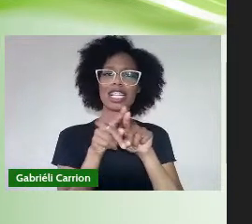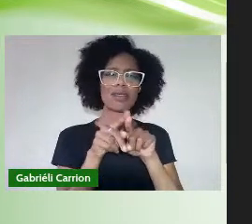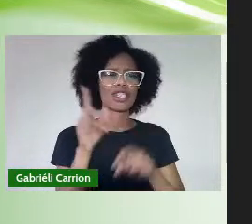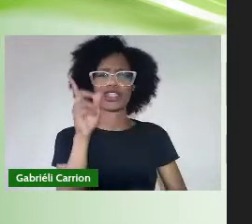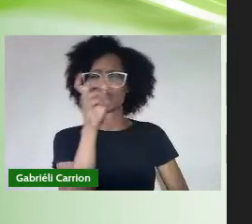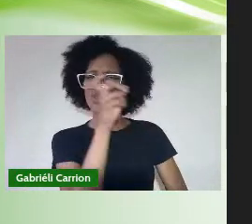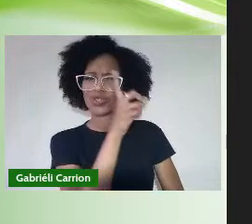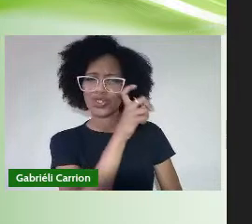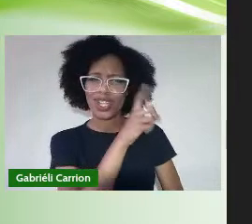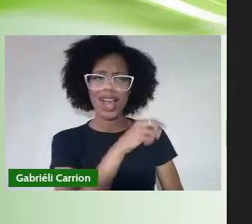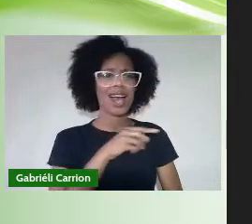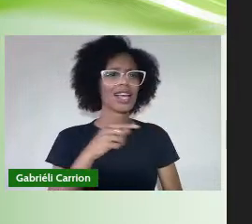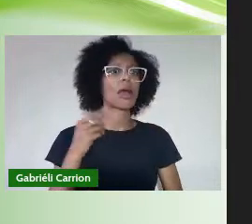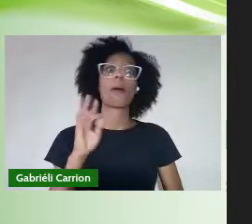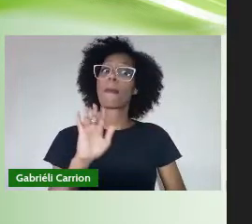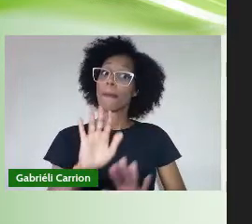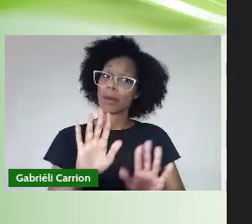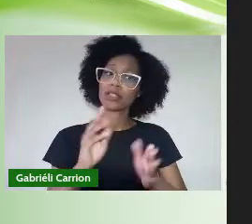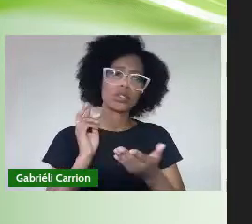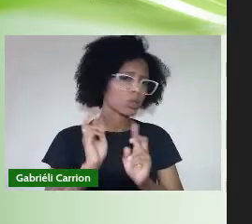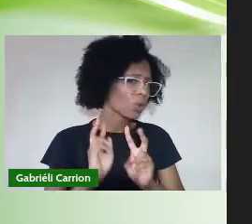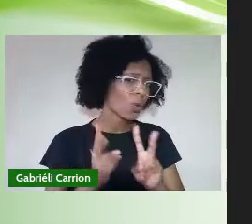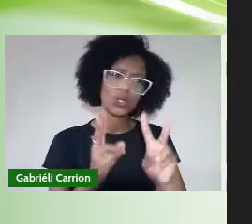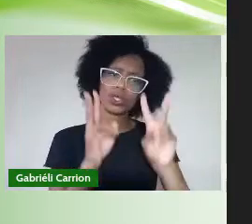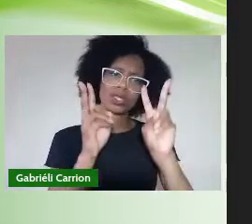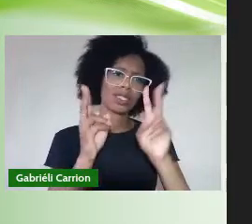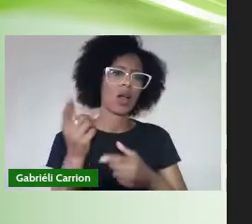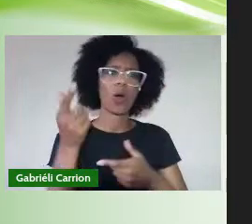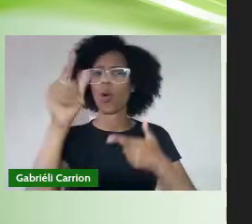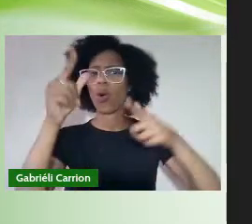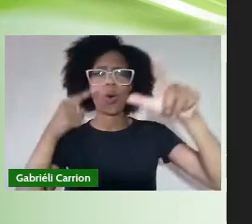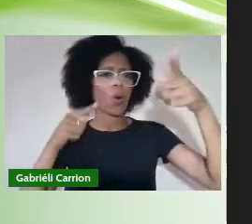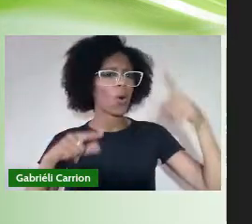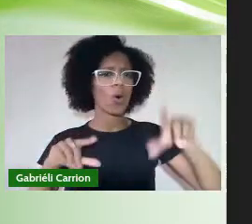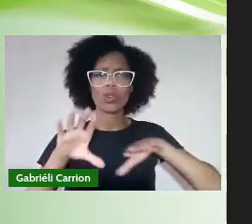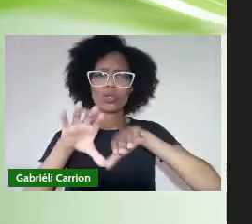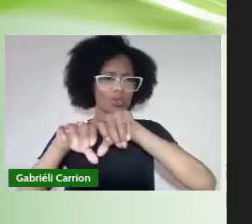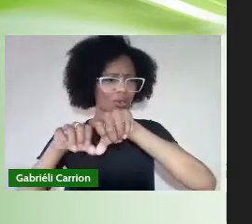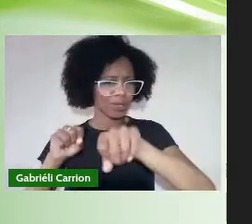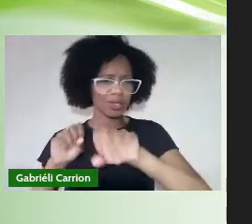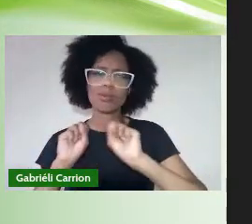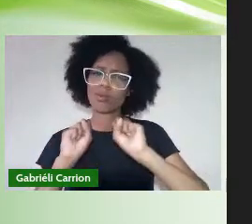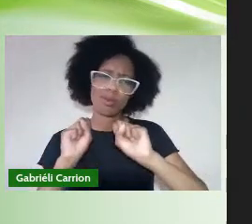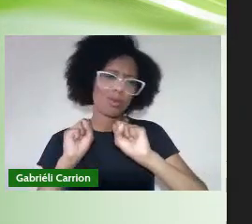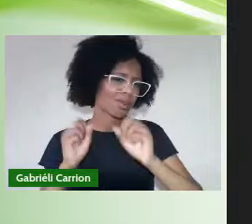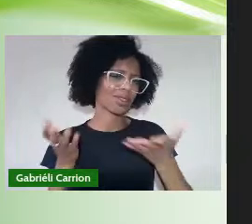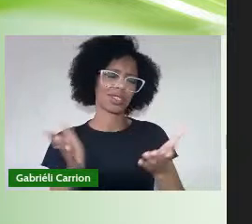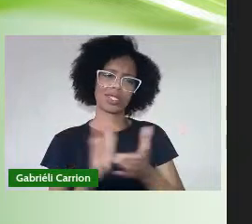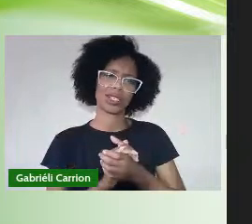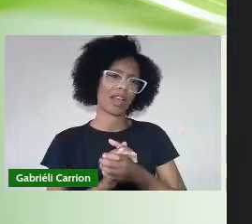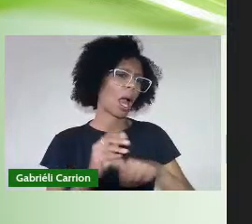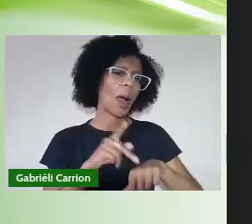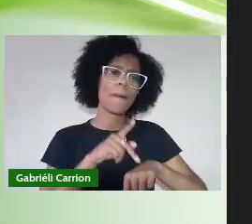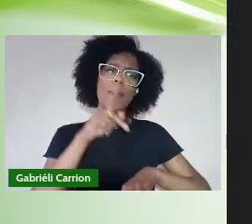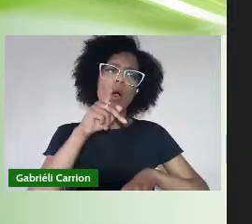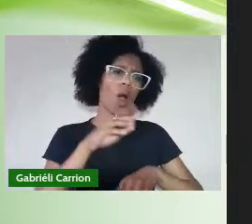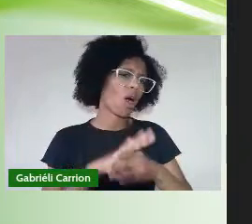continuem Conosco Em outros Processos Formativos Graduação Pós-graduação